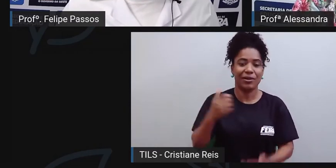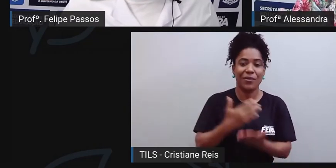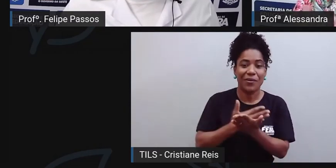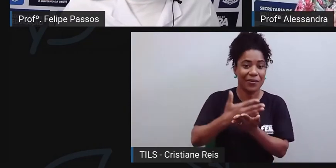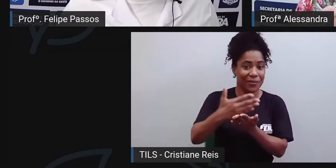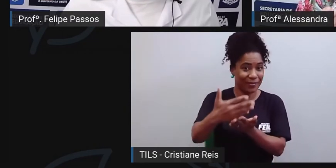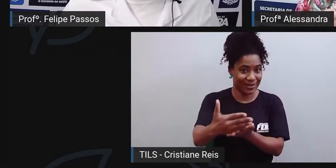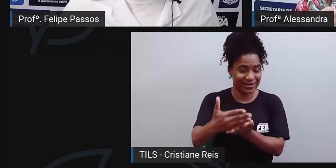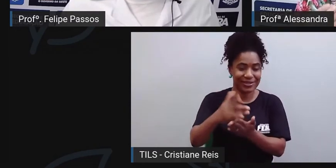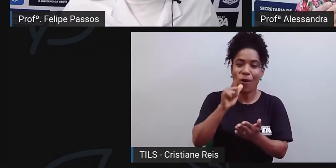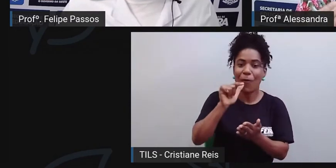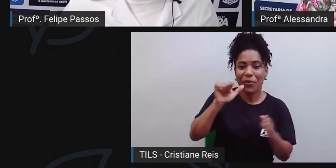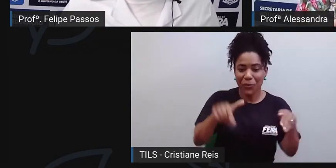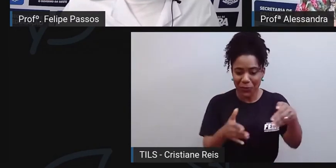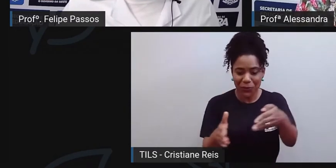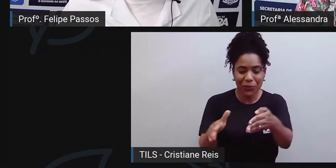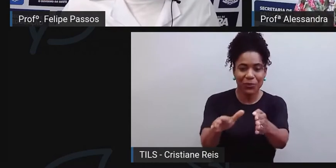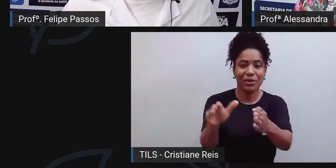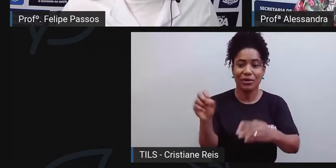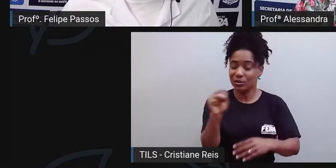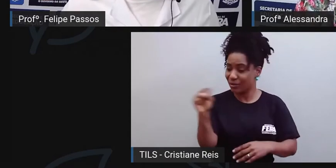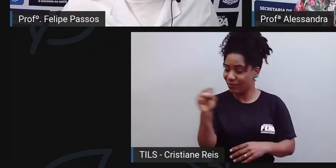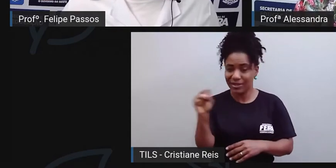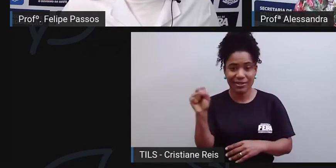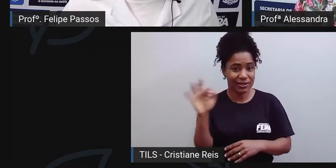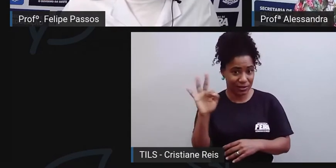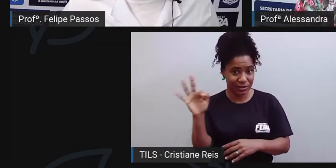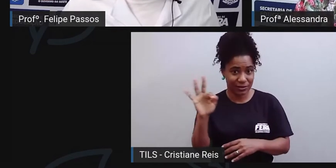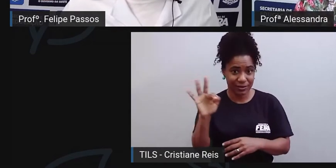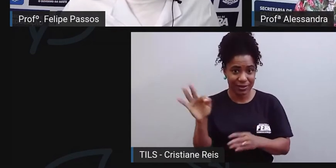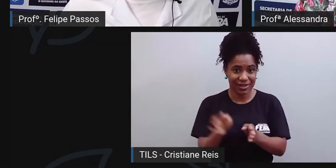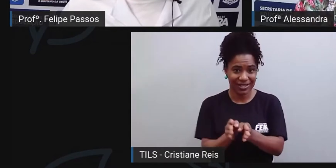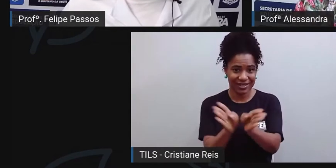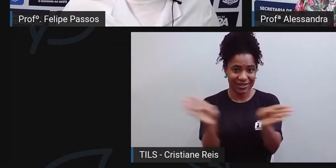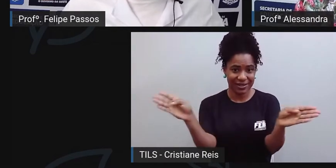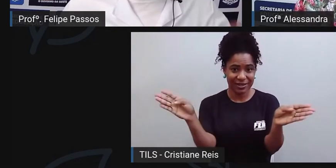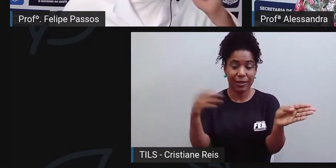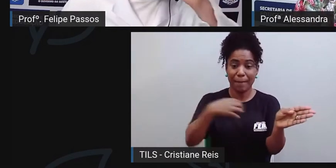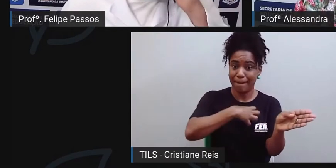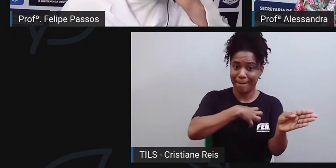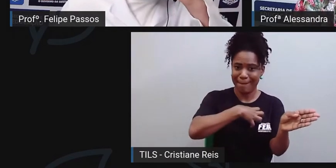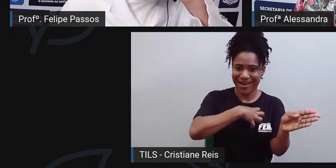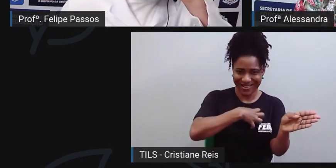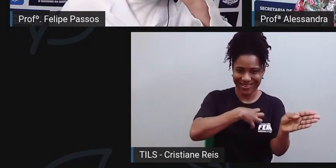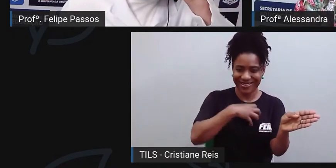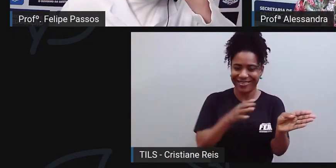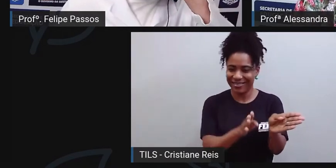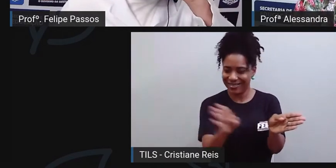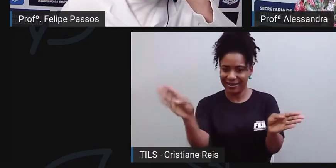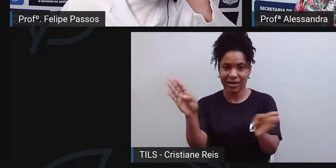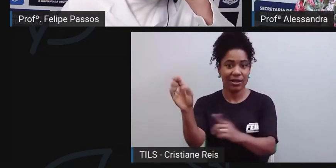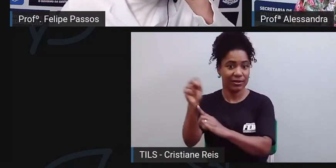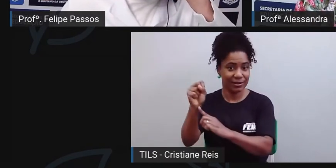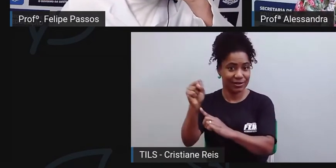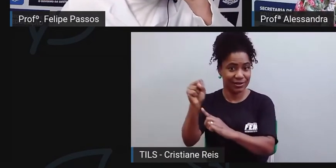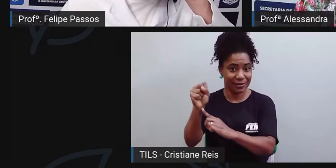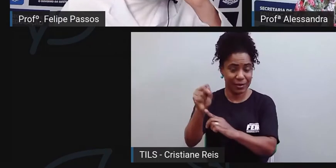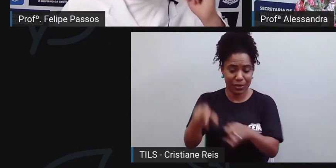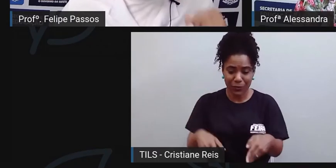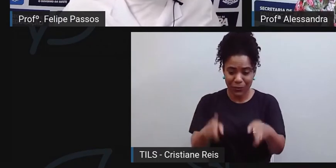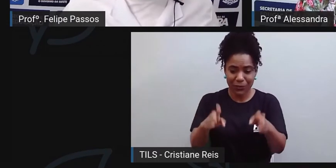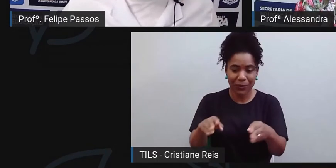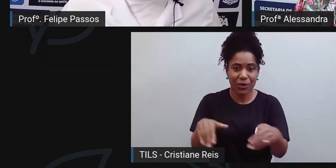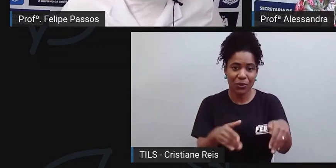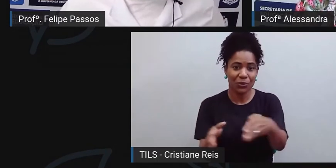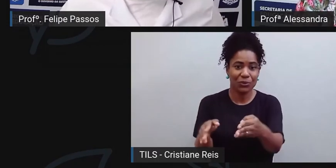vai, ele vai, começa, né, da Foz, na divisão hoje, que é Bahia e Sergipe, e ele vai subindo em direção até onde hoje é Paulo Afonso.